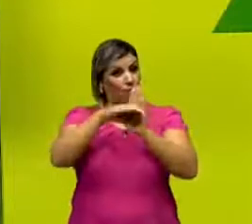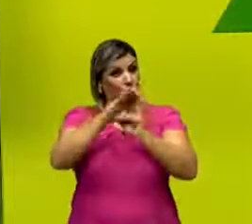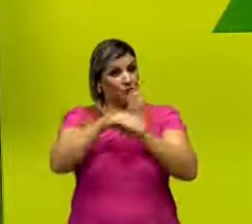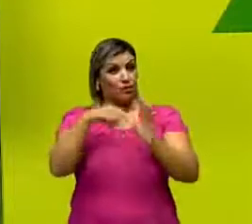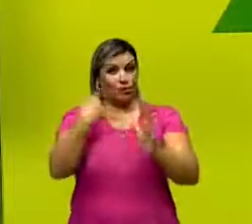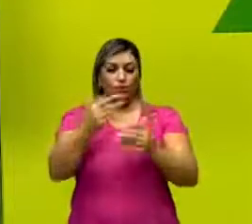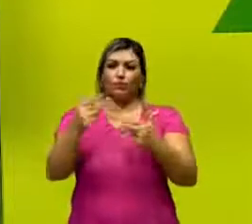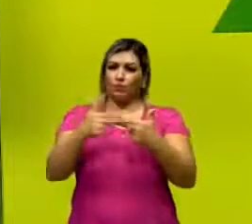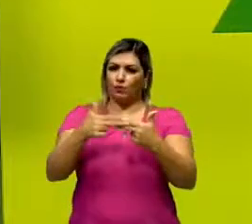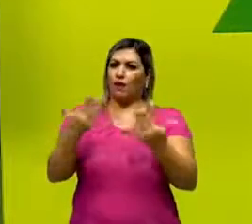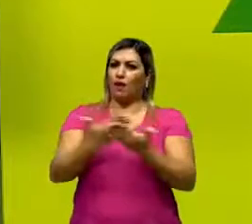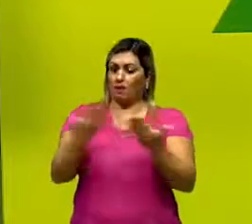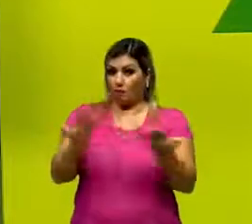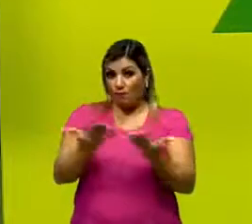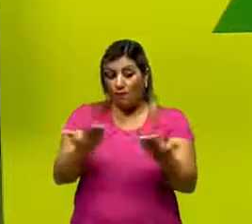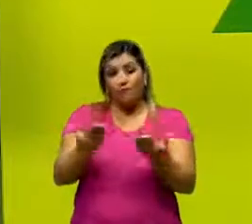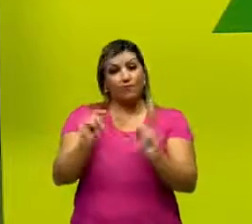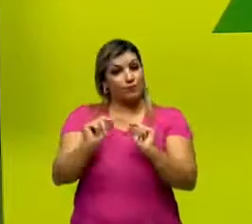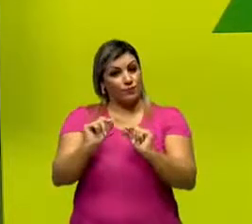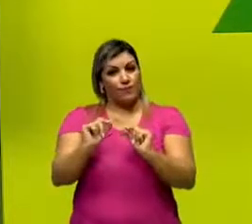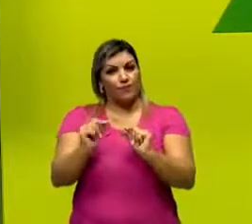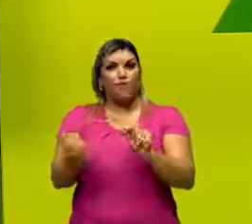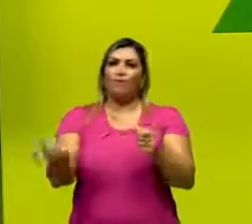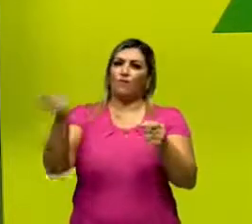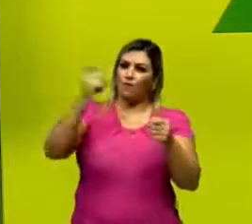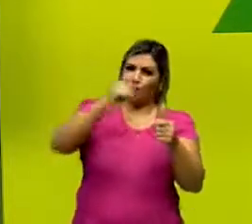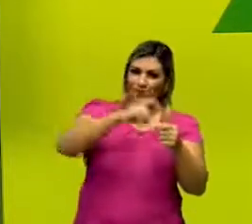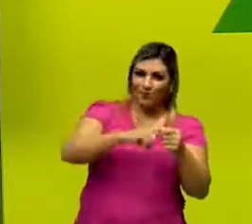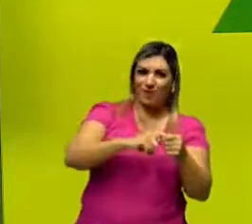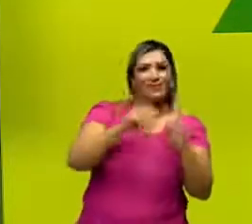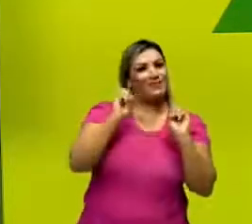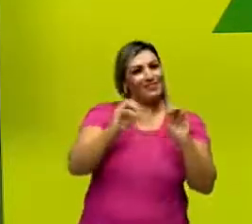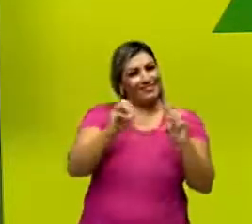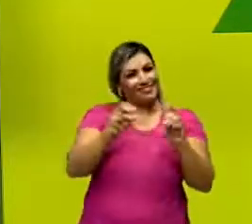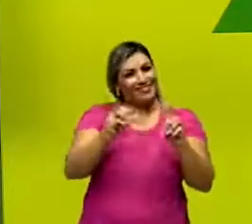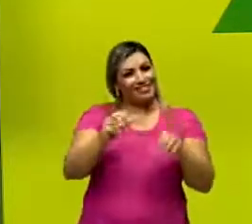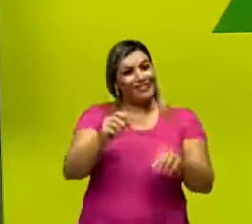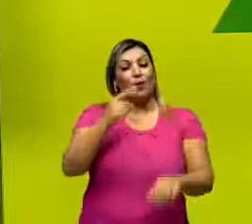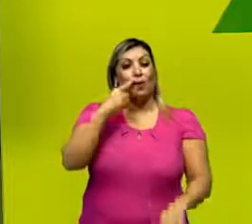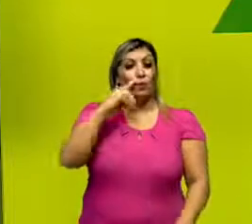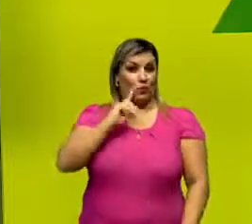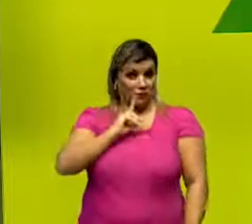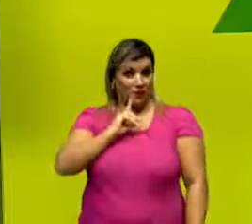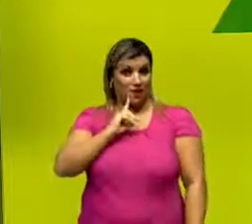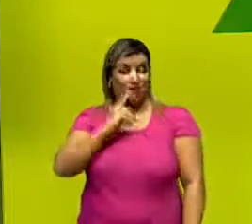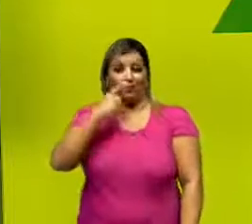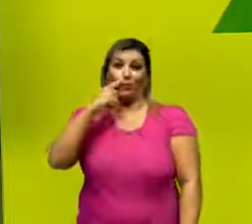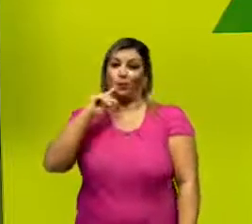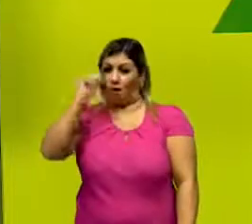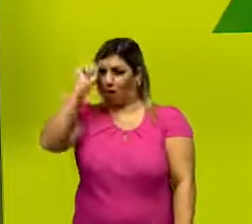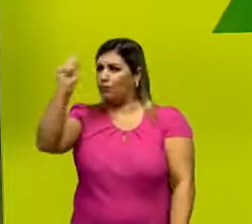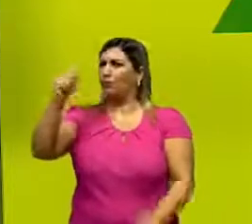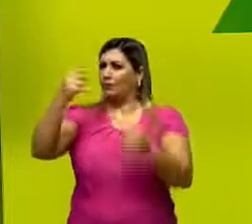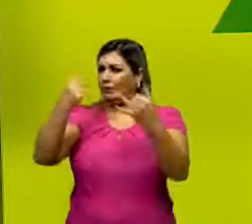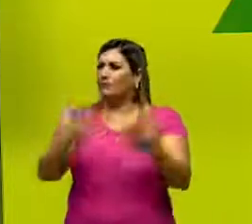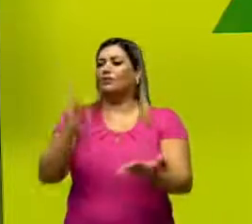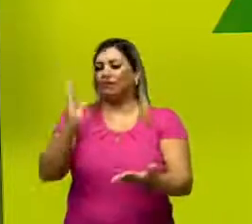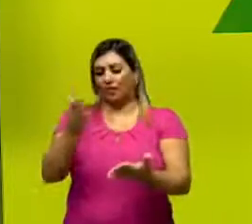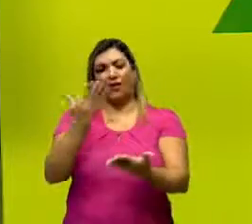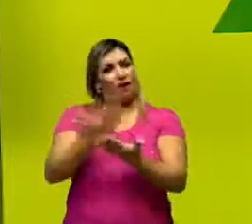nós vamos trabalhar na nossa aula de hoje, voltaremos nos ensinamentos do Emily Durkheim. Eu já falei dele para